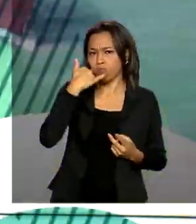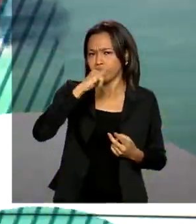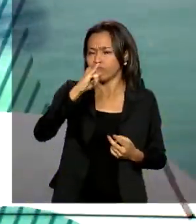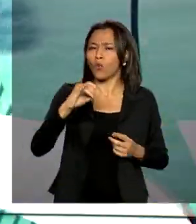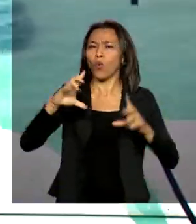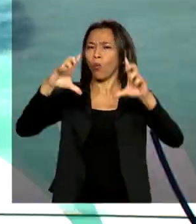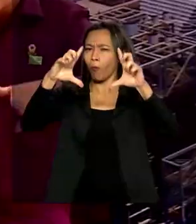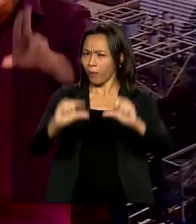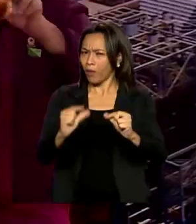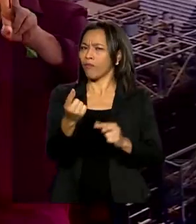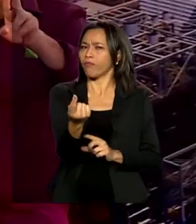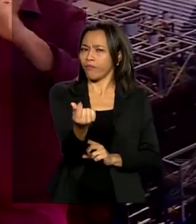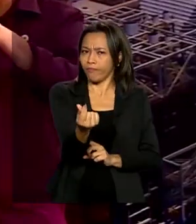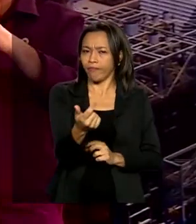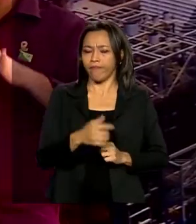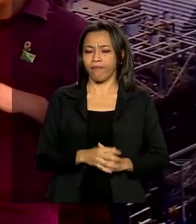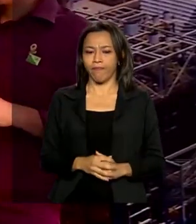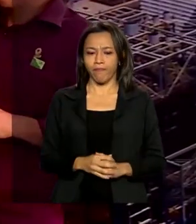preços.